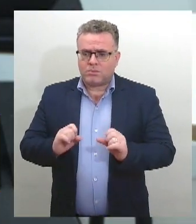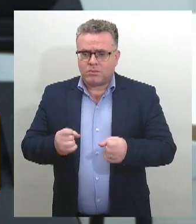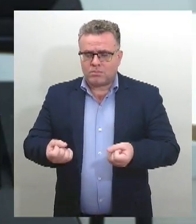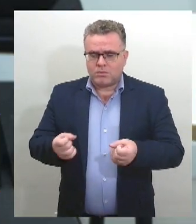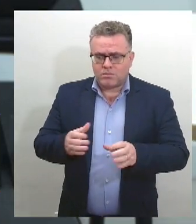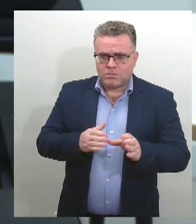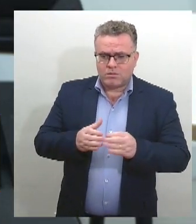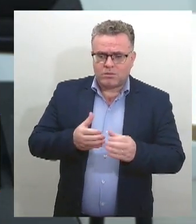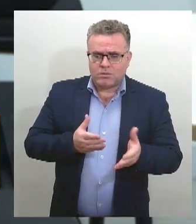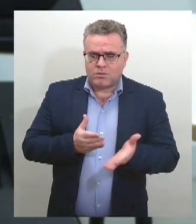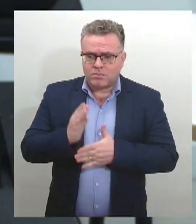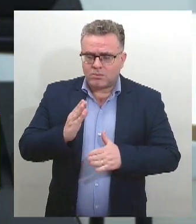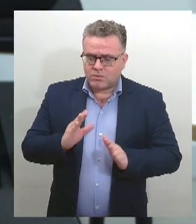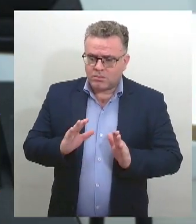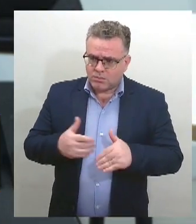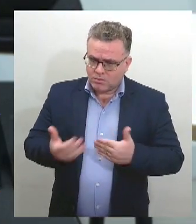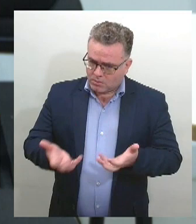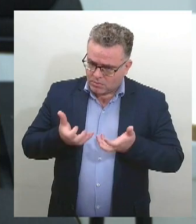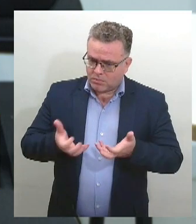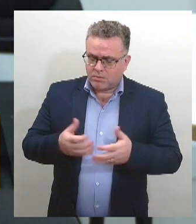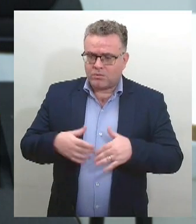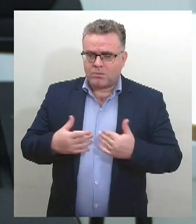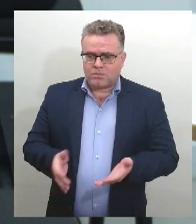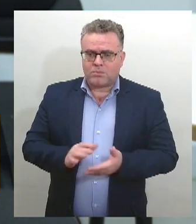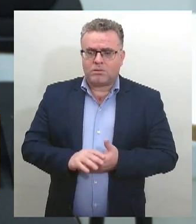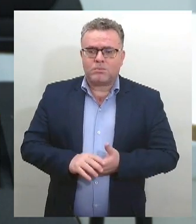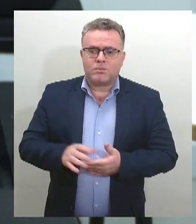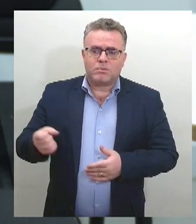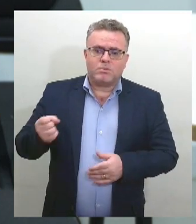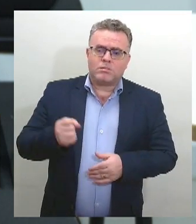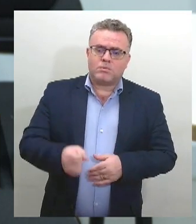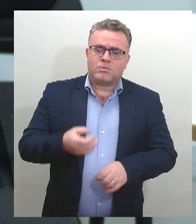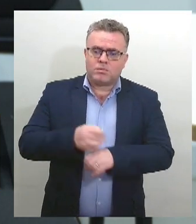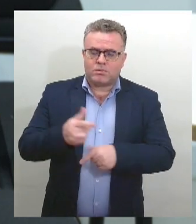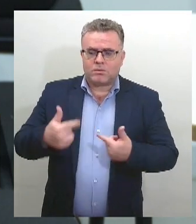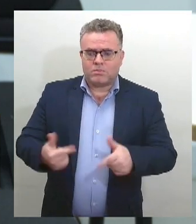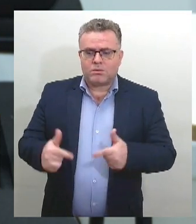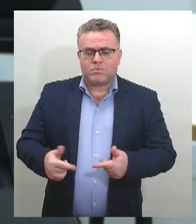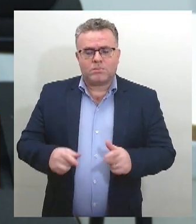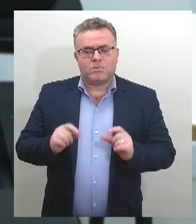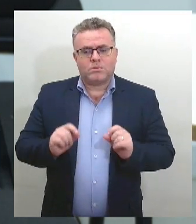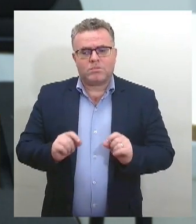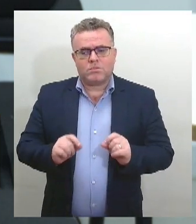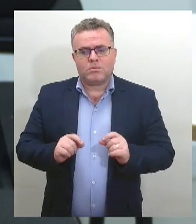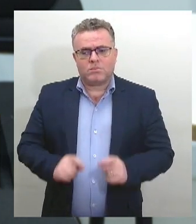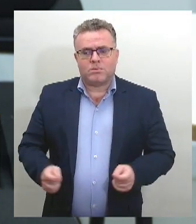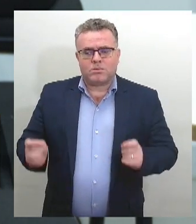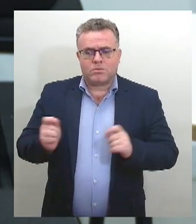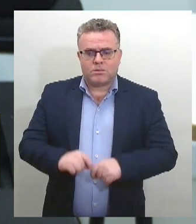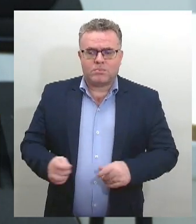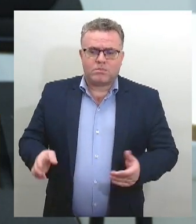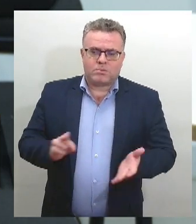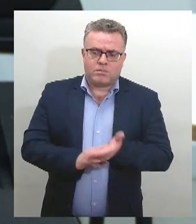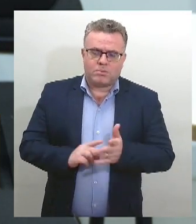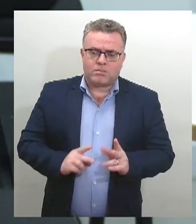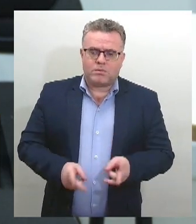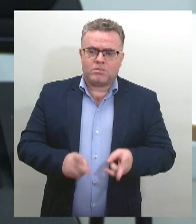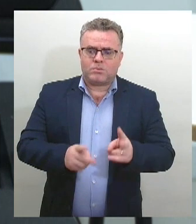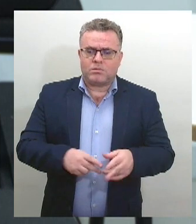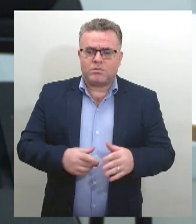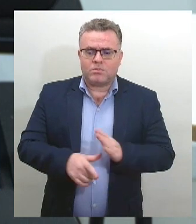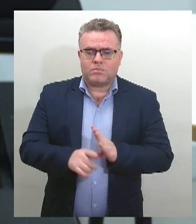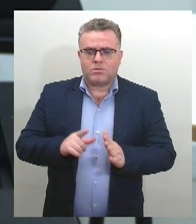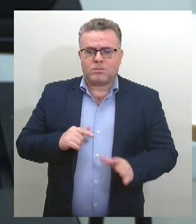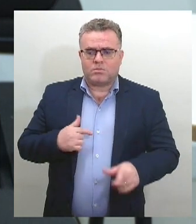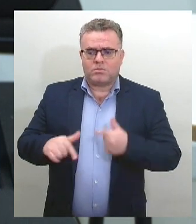buscando, vamos dizer assim, me inserir no mercado de trabalho de uma forma que fosse mais continuada. Porque antes eu trabalhava por contrato.